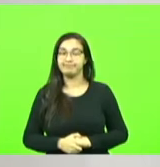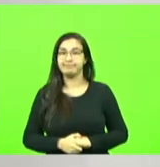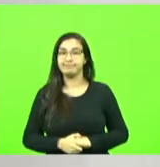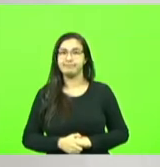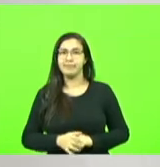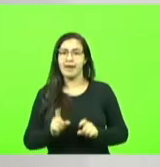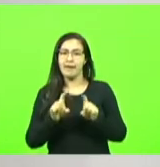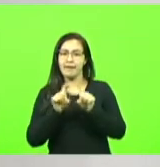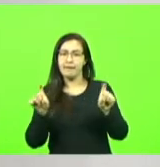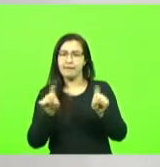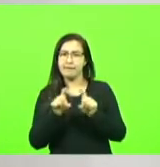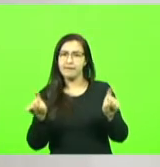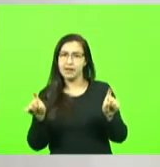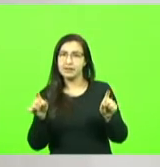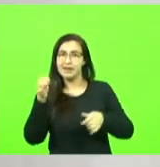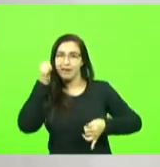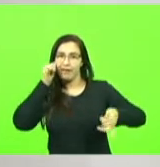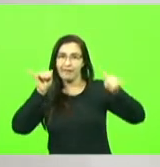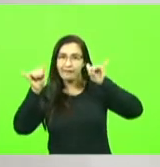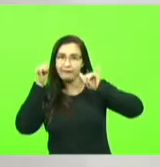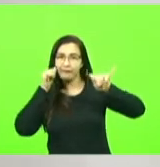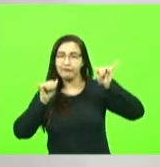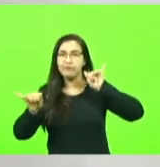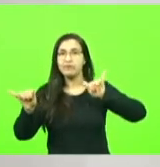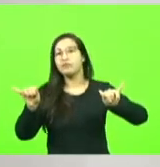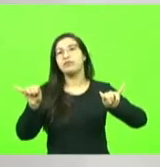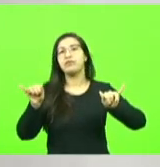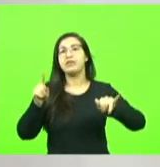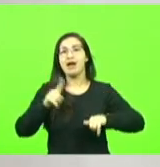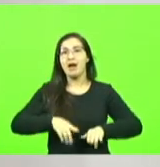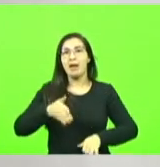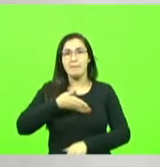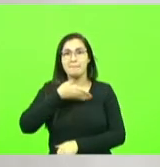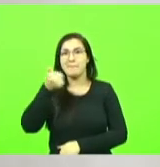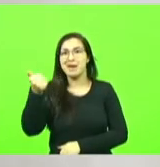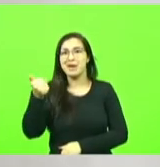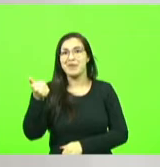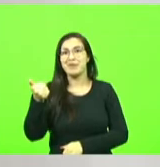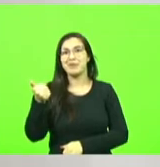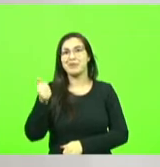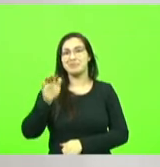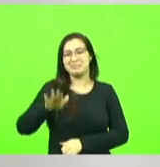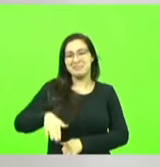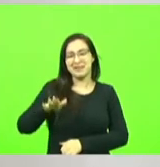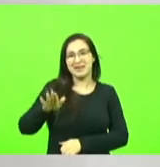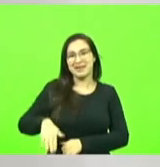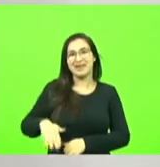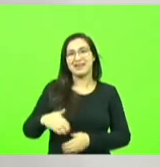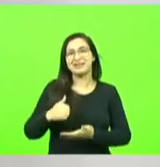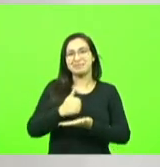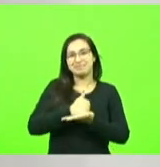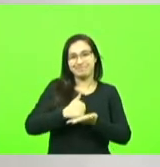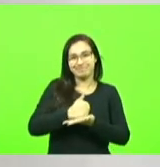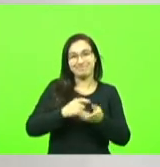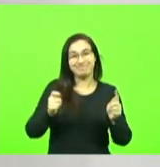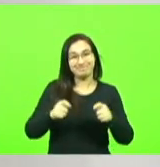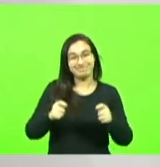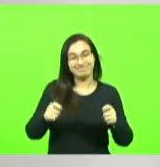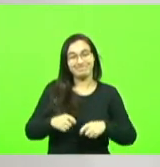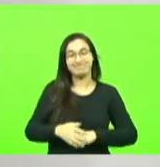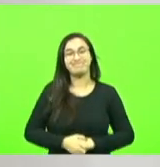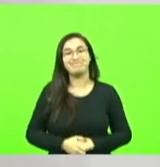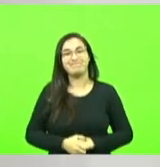a prevenção é o melhor e mais barato remédio excelentíssimos deputados